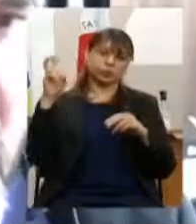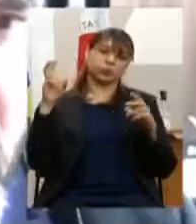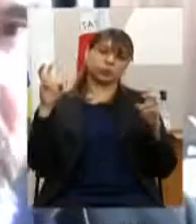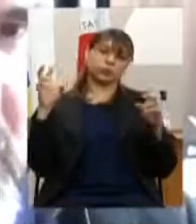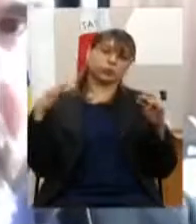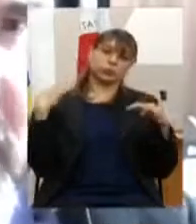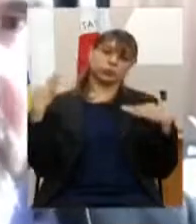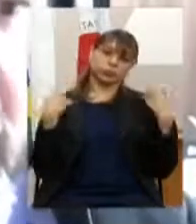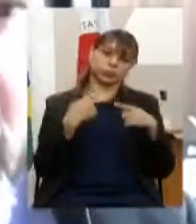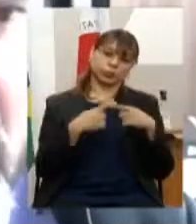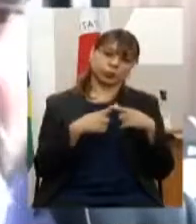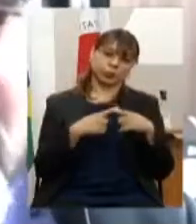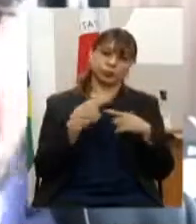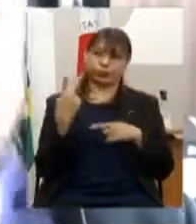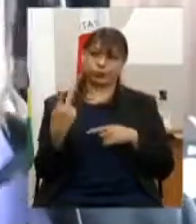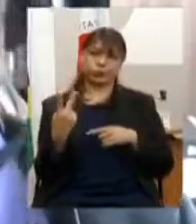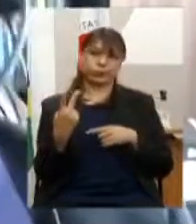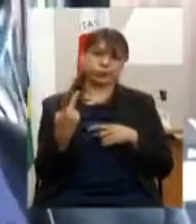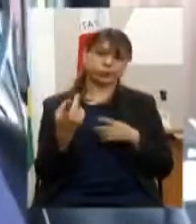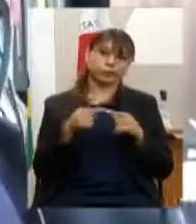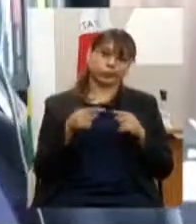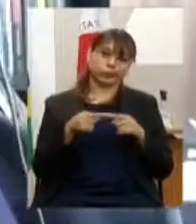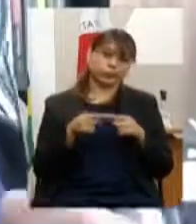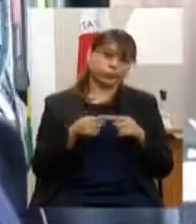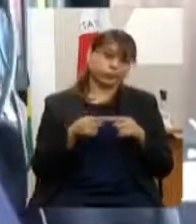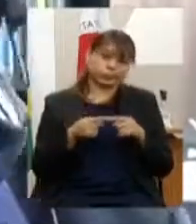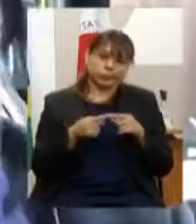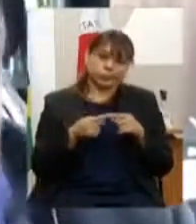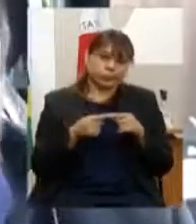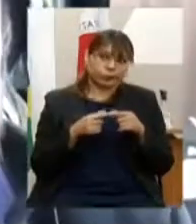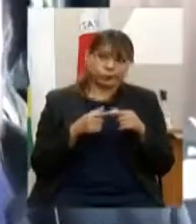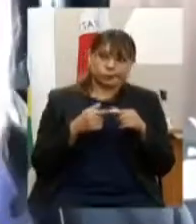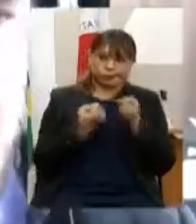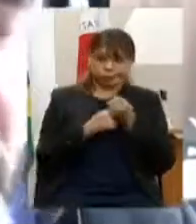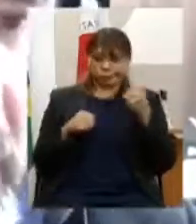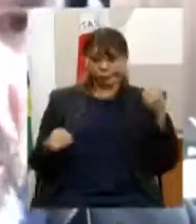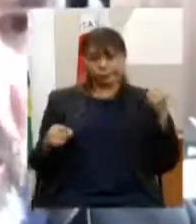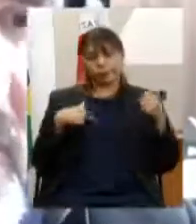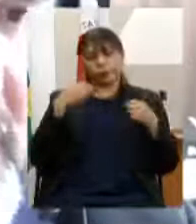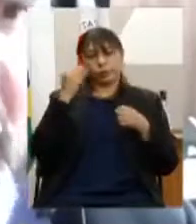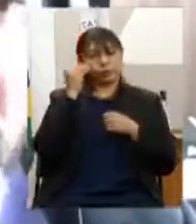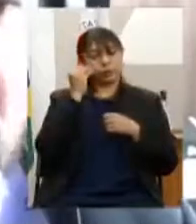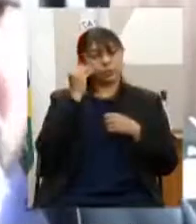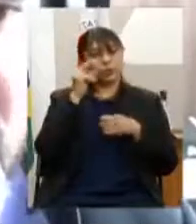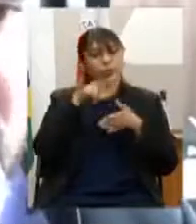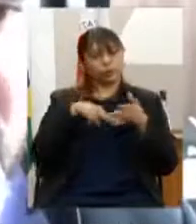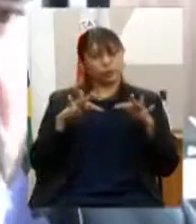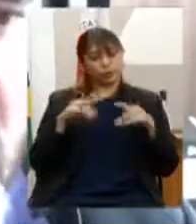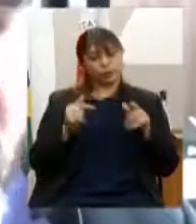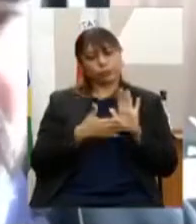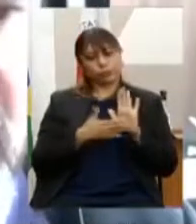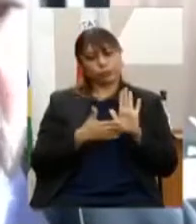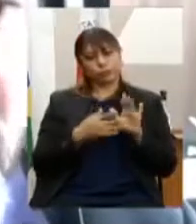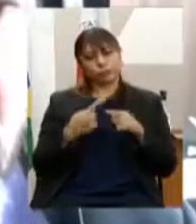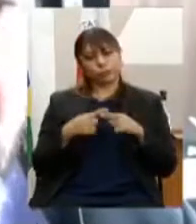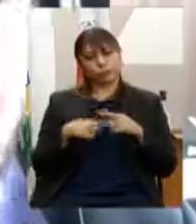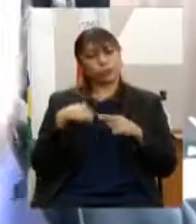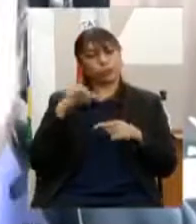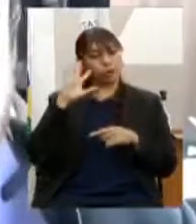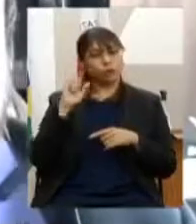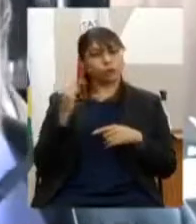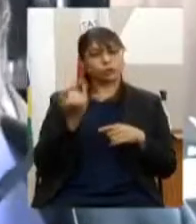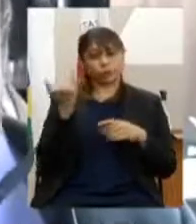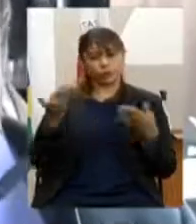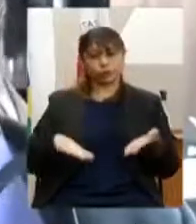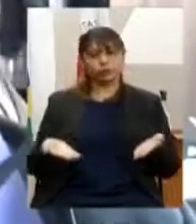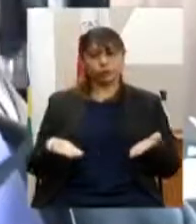pastas bem amplas né então tentei ser um pouco ligeiro para poder ler todas as propostas que eu acho que seria relevante nesse